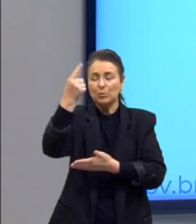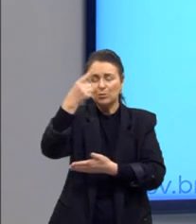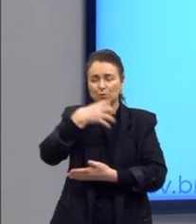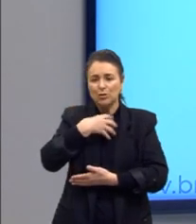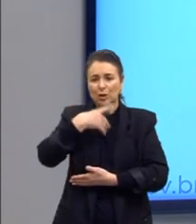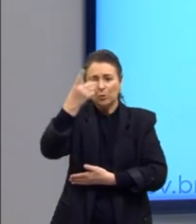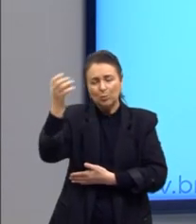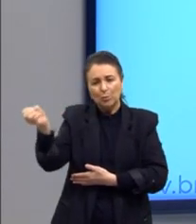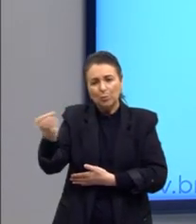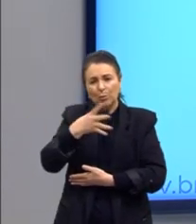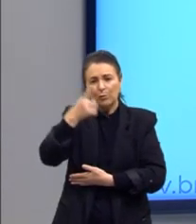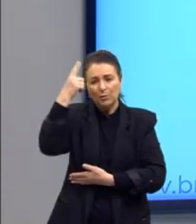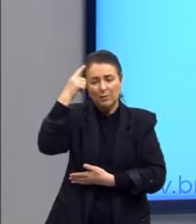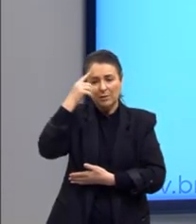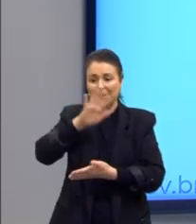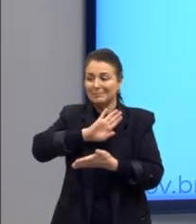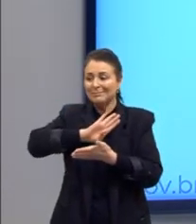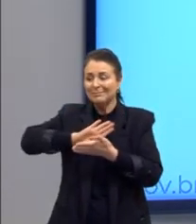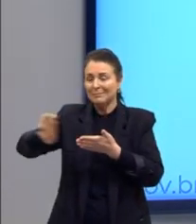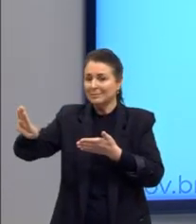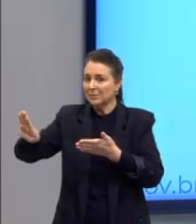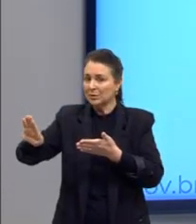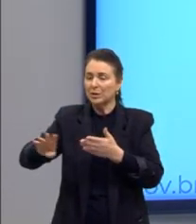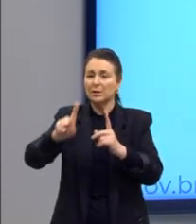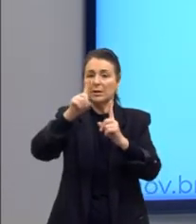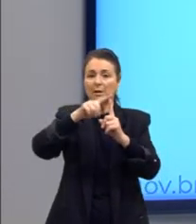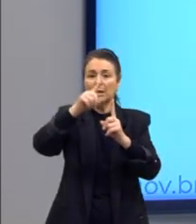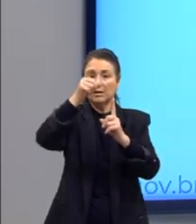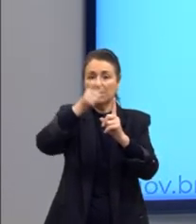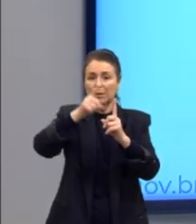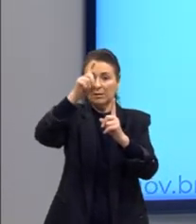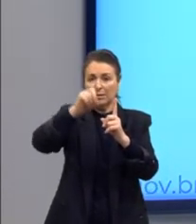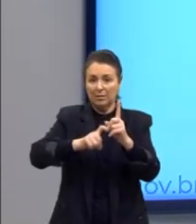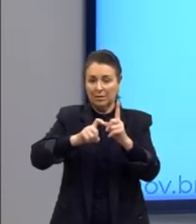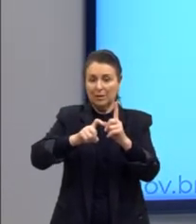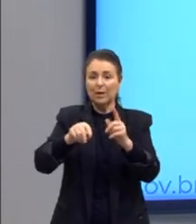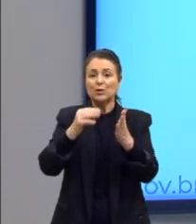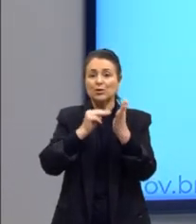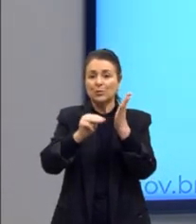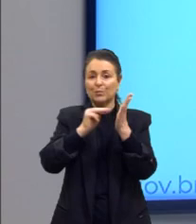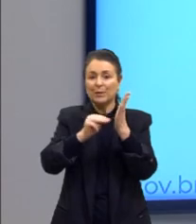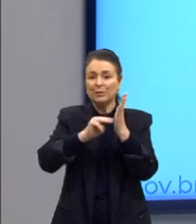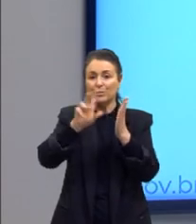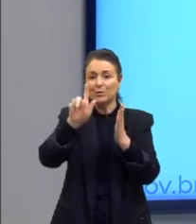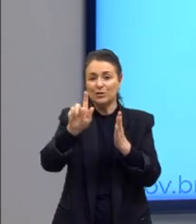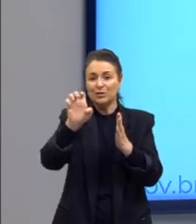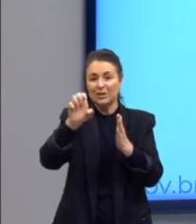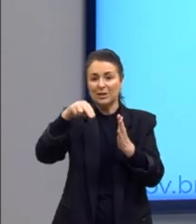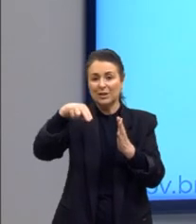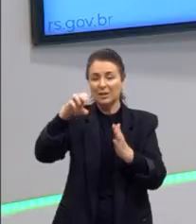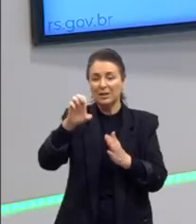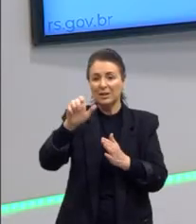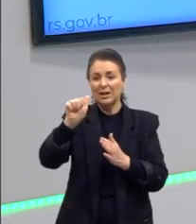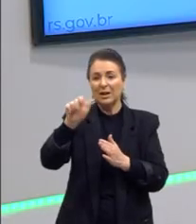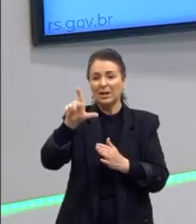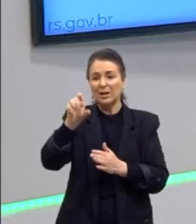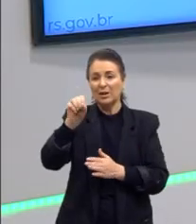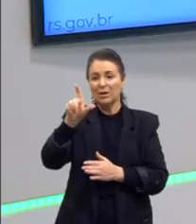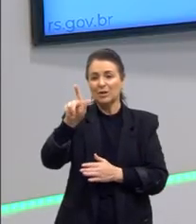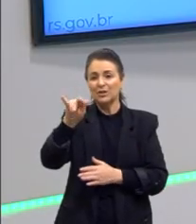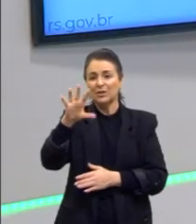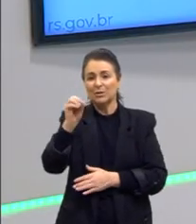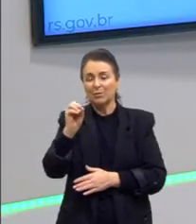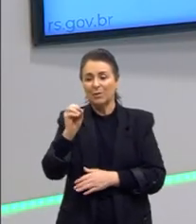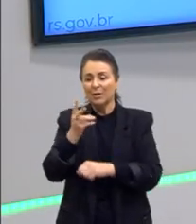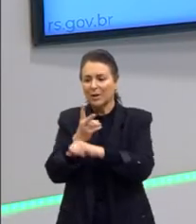sem metafísica, através do método genealógico, que ele faz essa genealogia da moral. faz